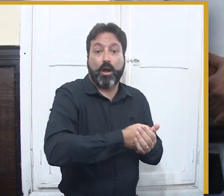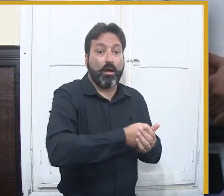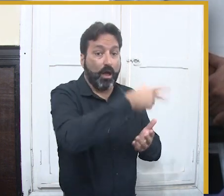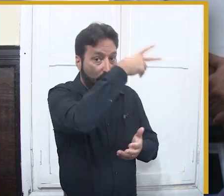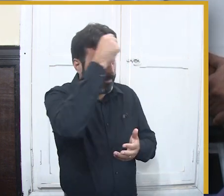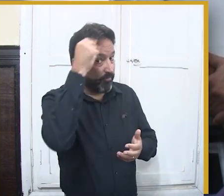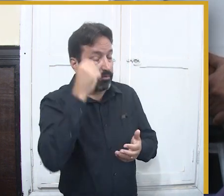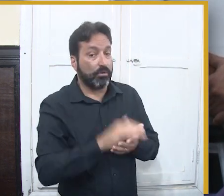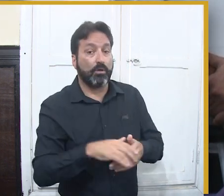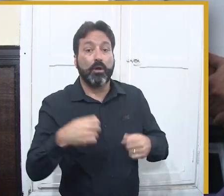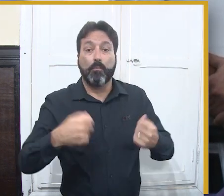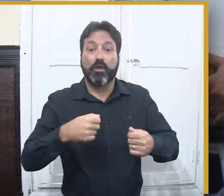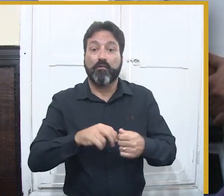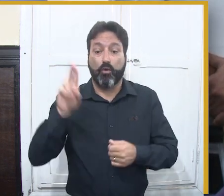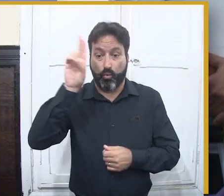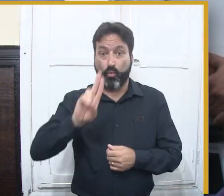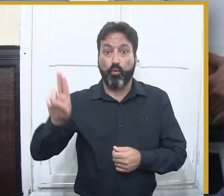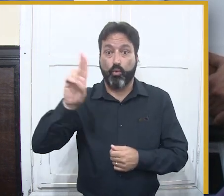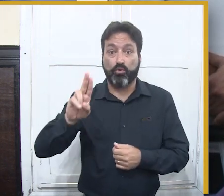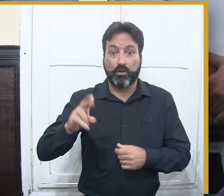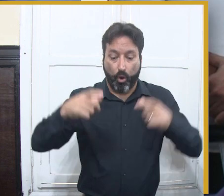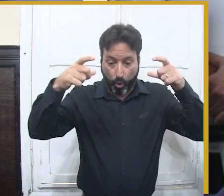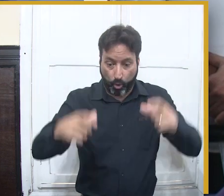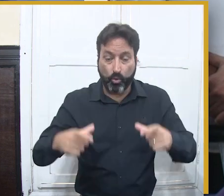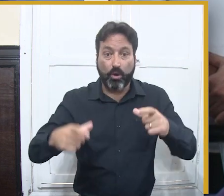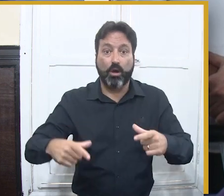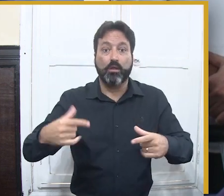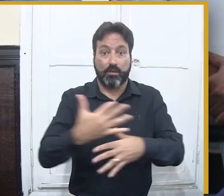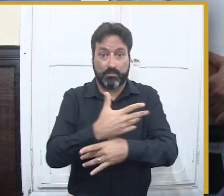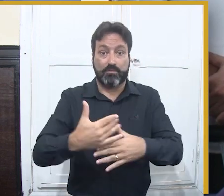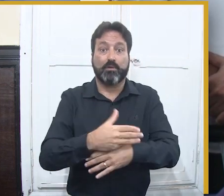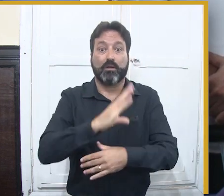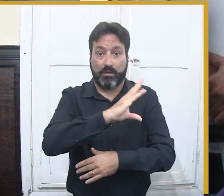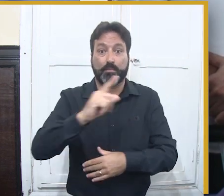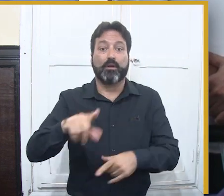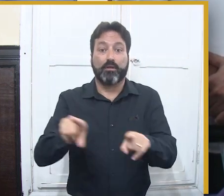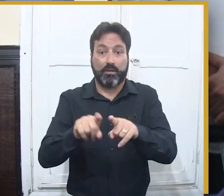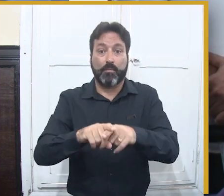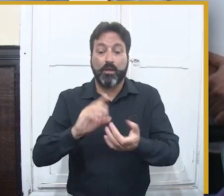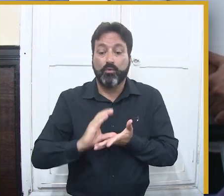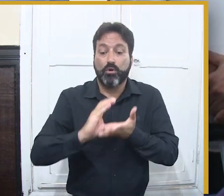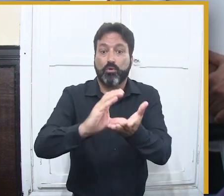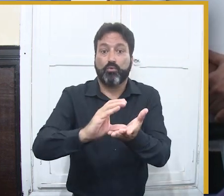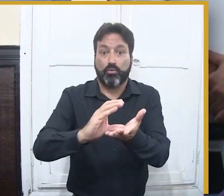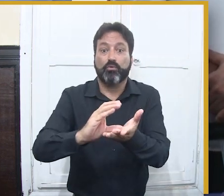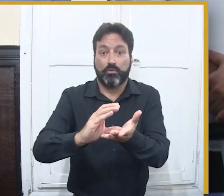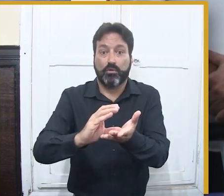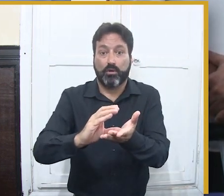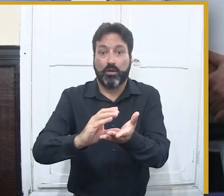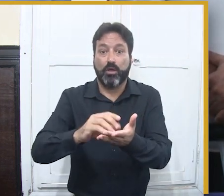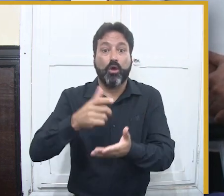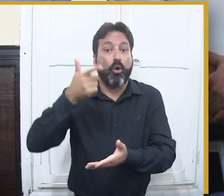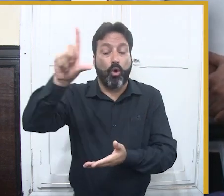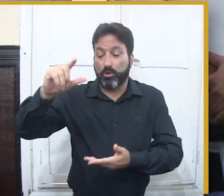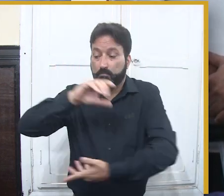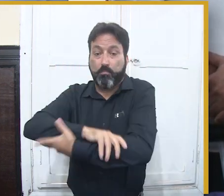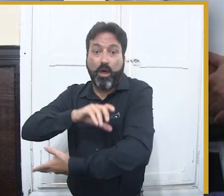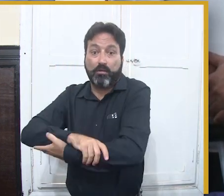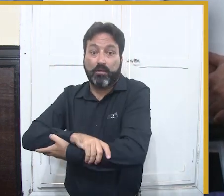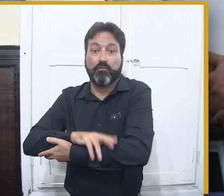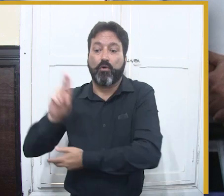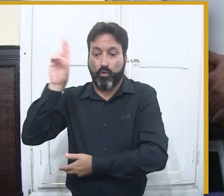acontece em outros espaços públicos, quem vai explorar a festa precisa